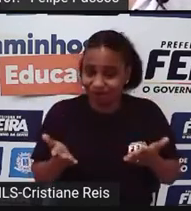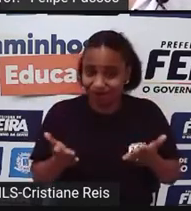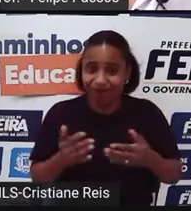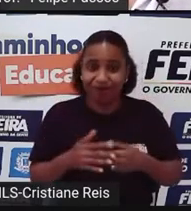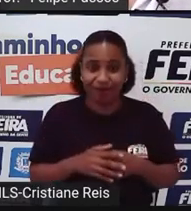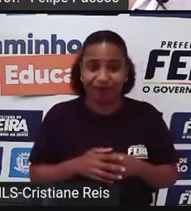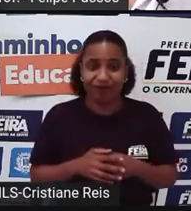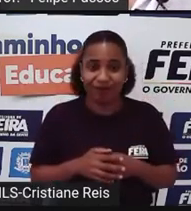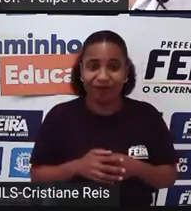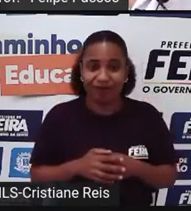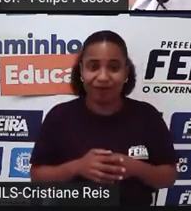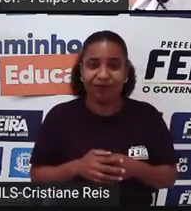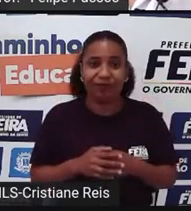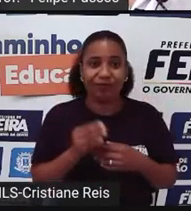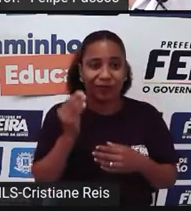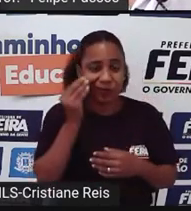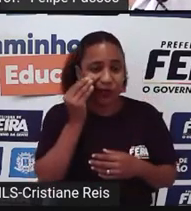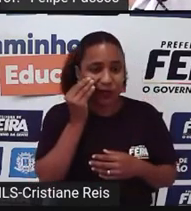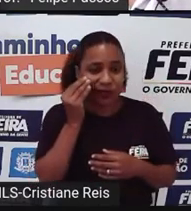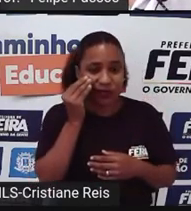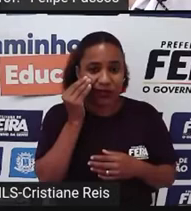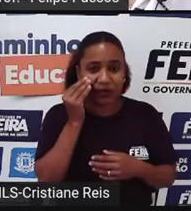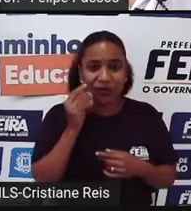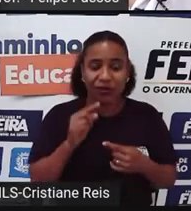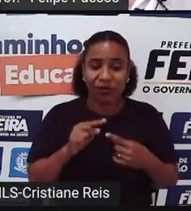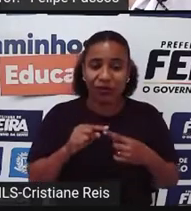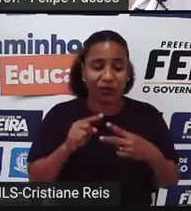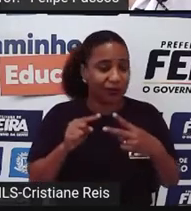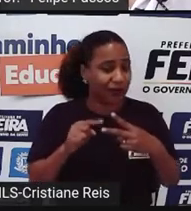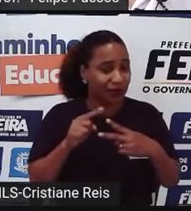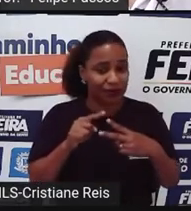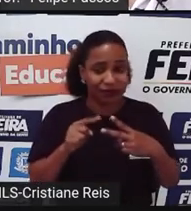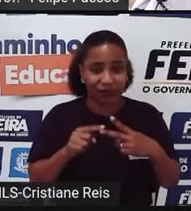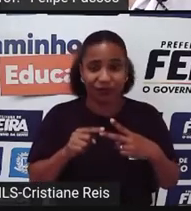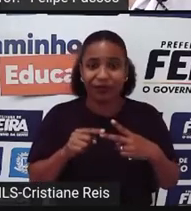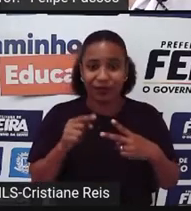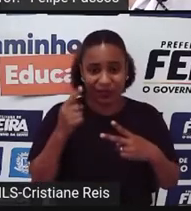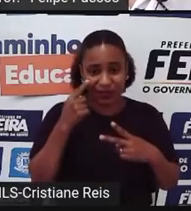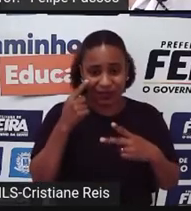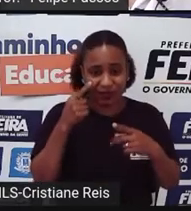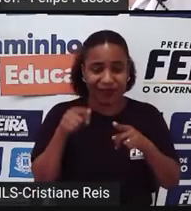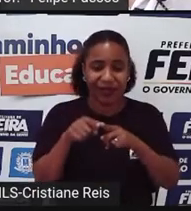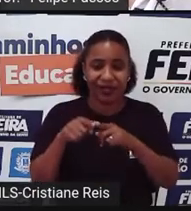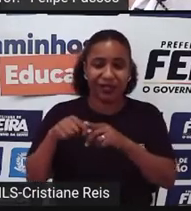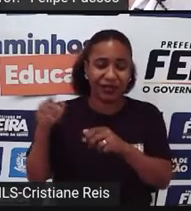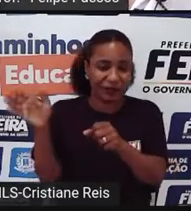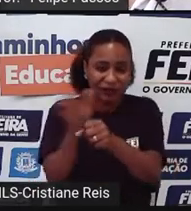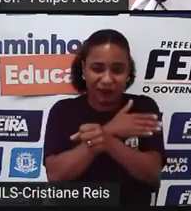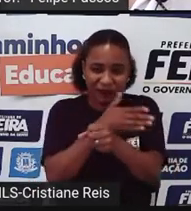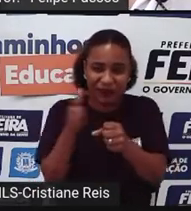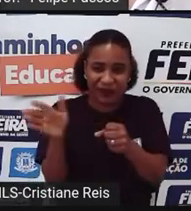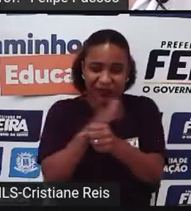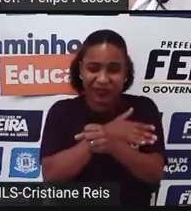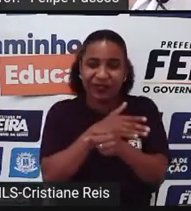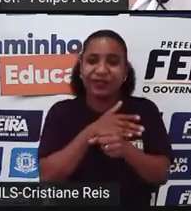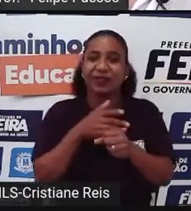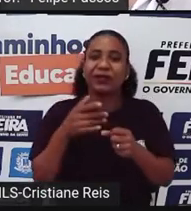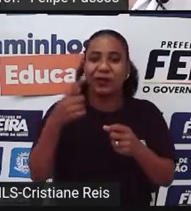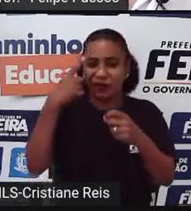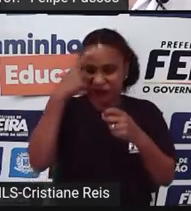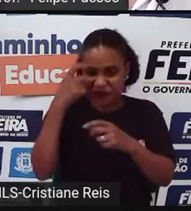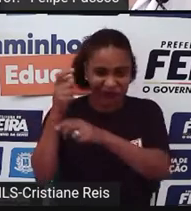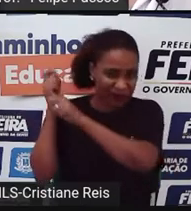principal Que é A agressão física A agressão física